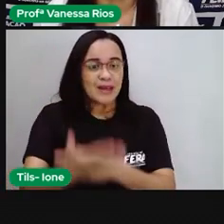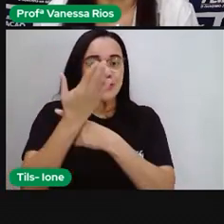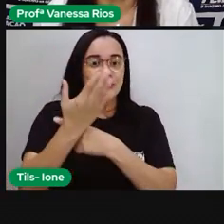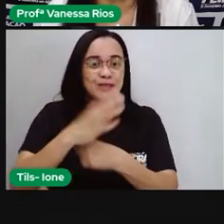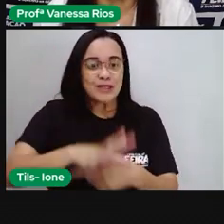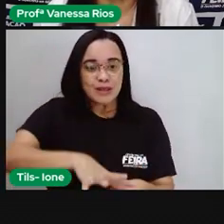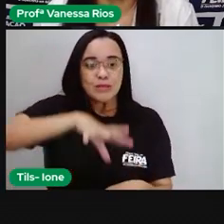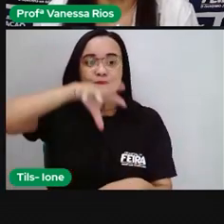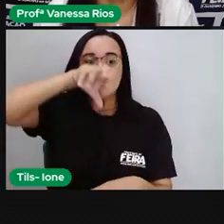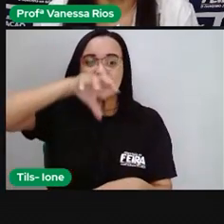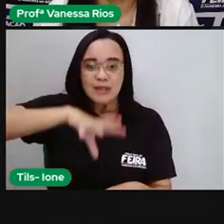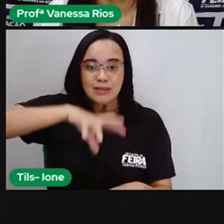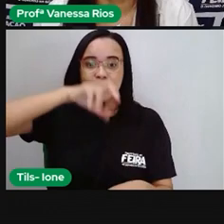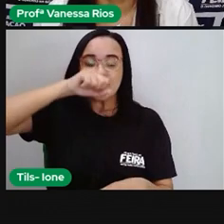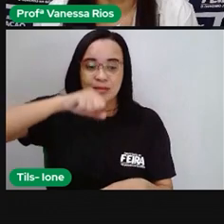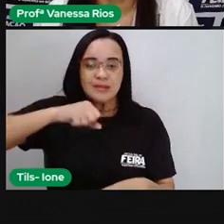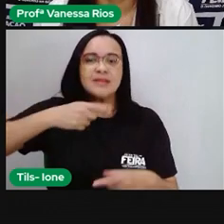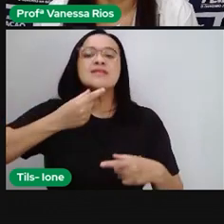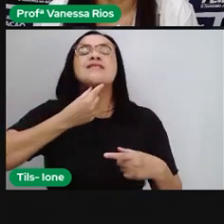A traqueia,